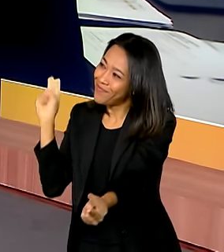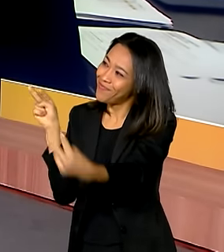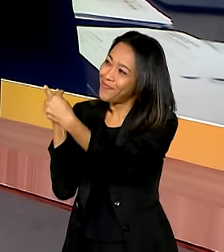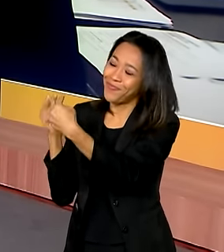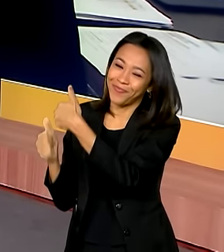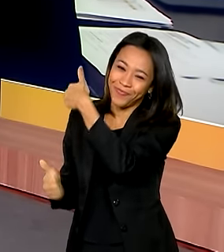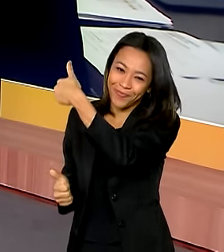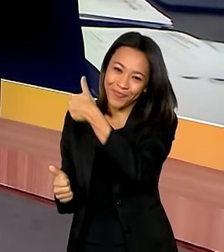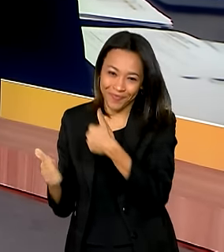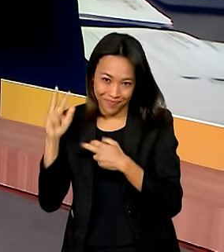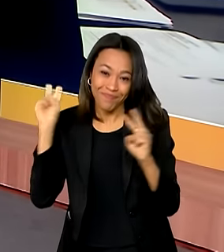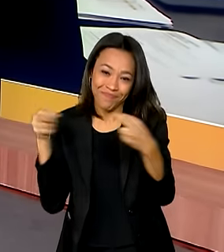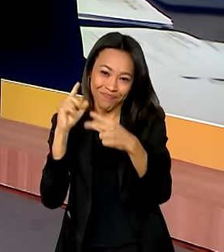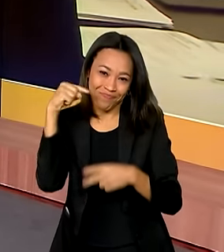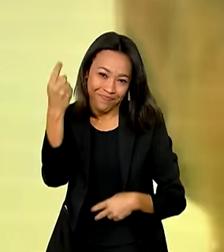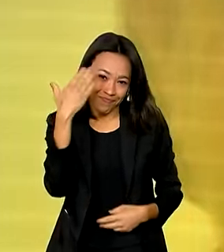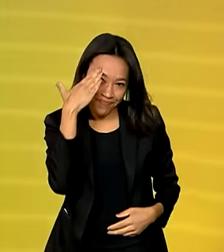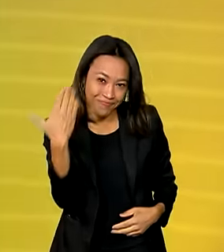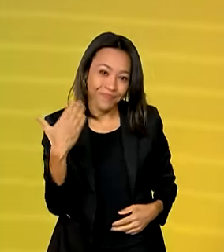Até a próxima, obrigado.